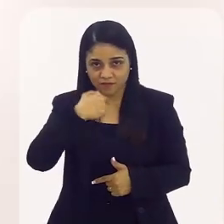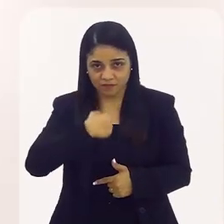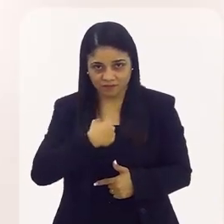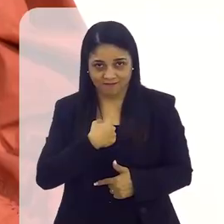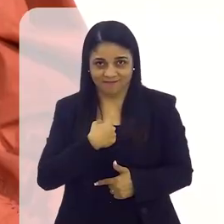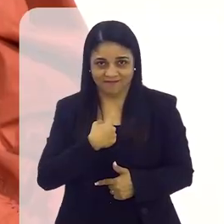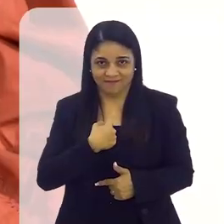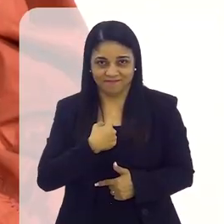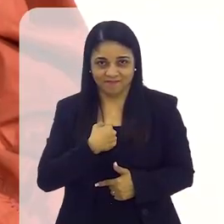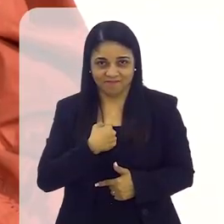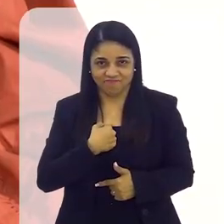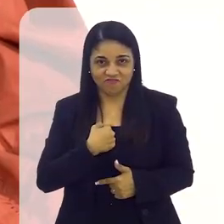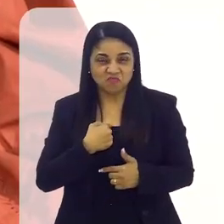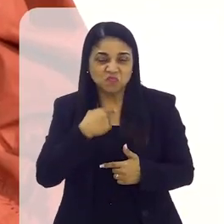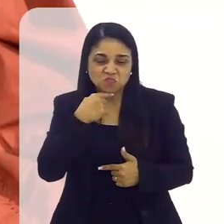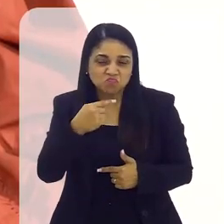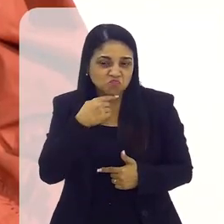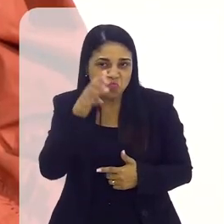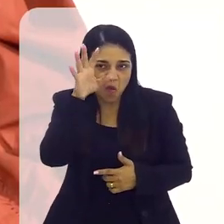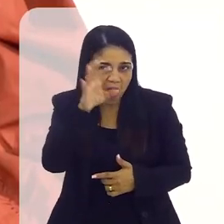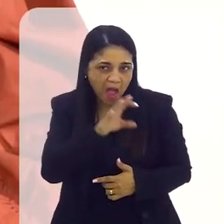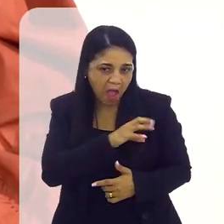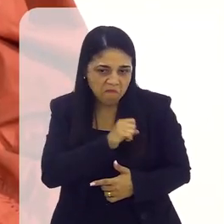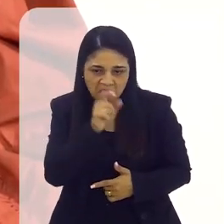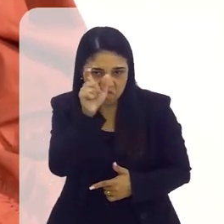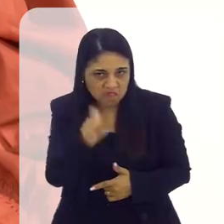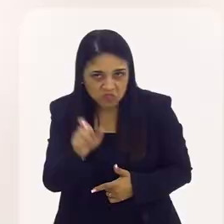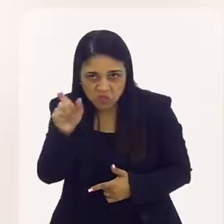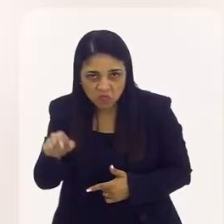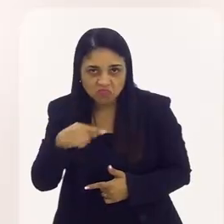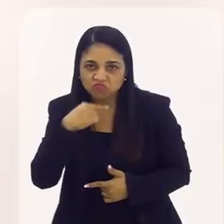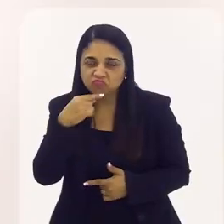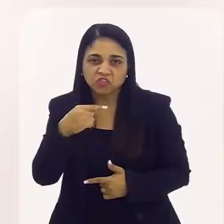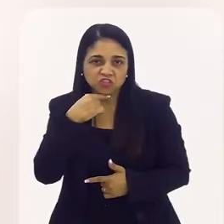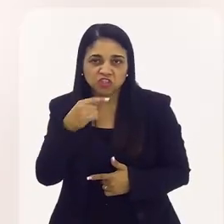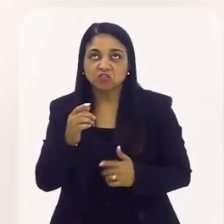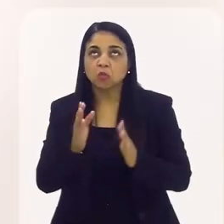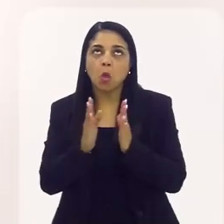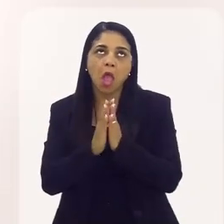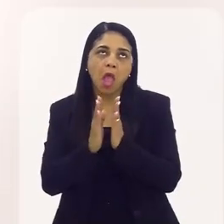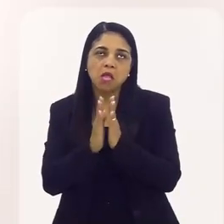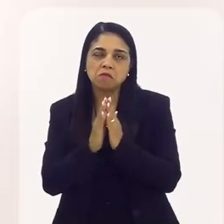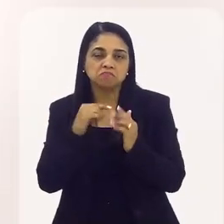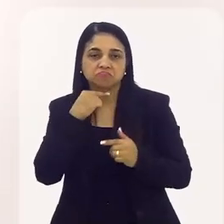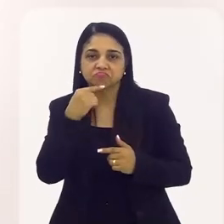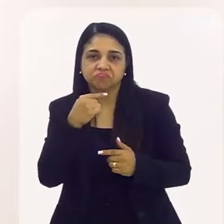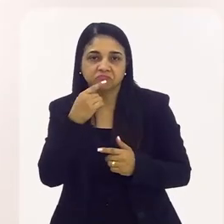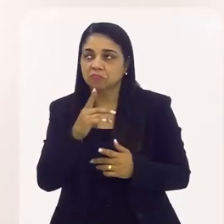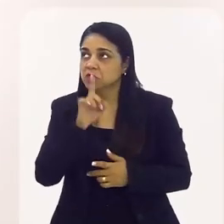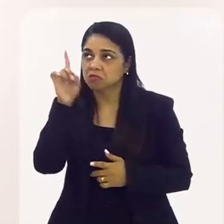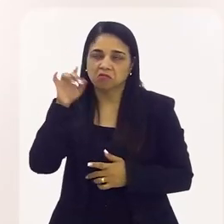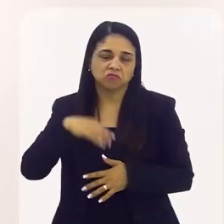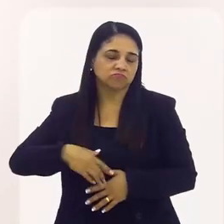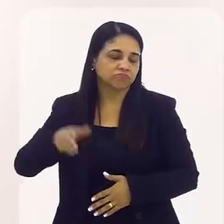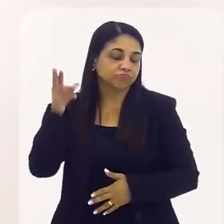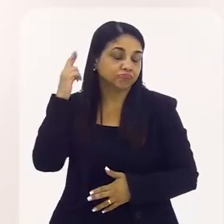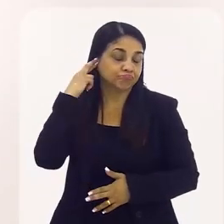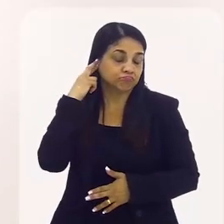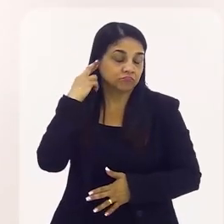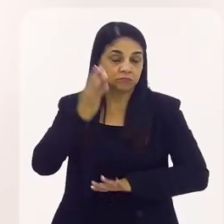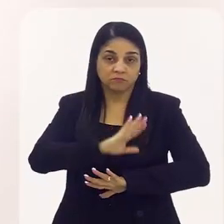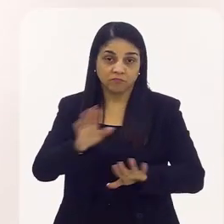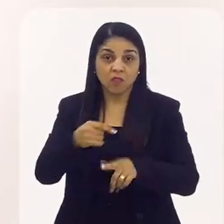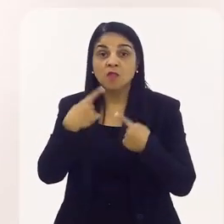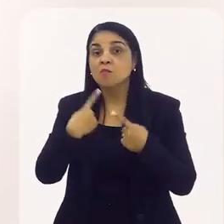que quiser, que você não vai conseguir nada. Não adianta ficar andando, rezando. Ah, eu estou rezando. Mentira. Ih, ele nem está te ouvindo.